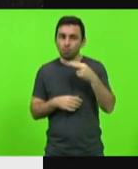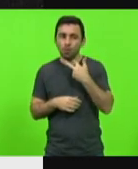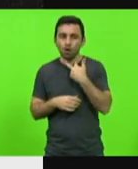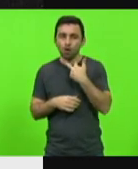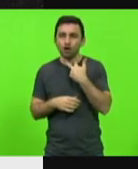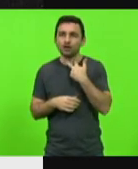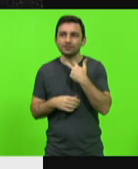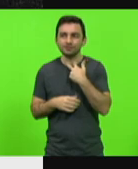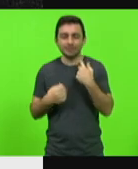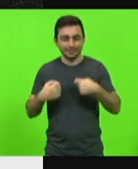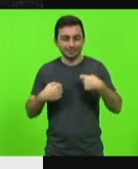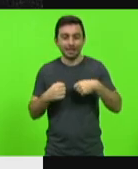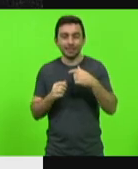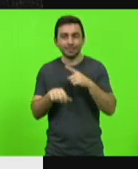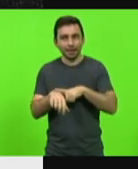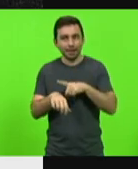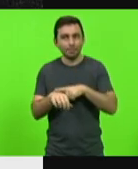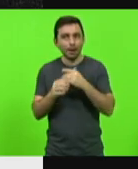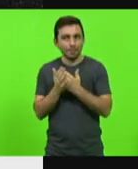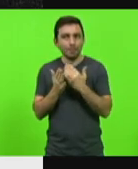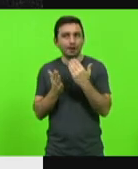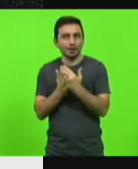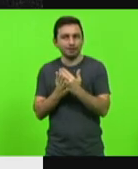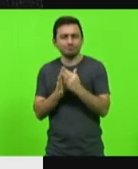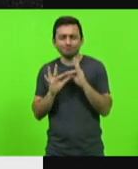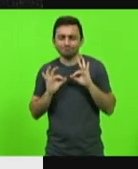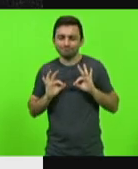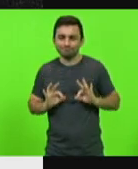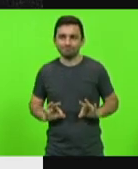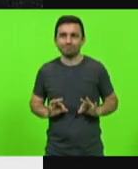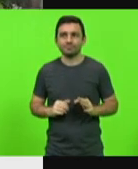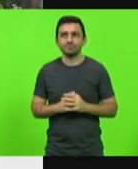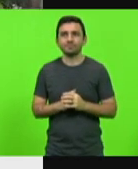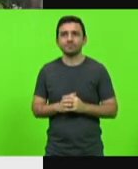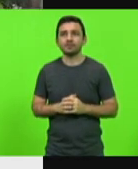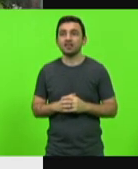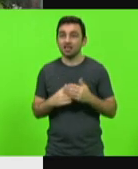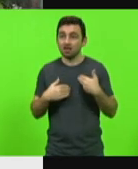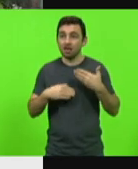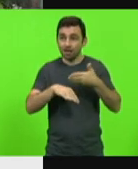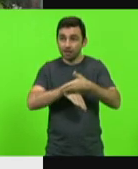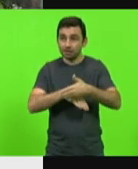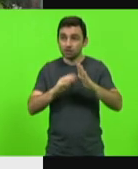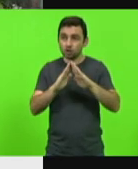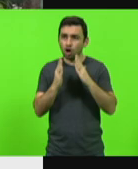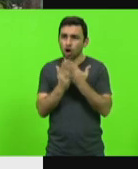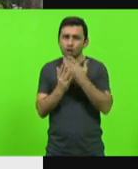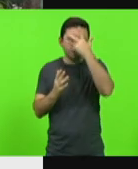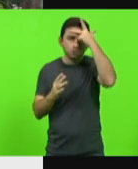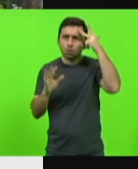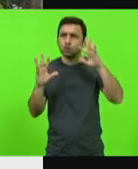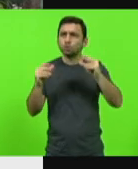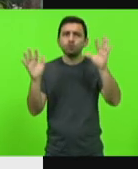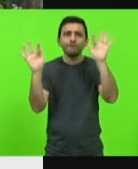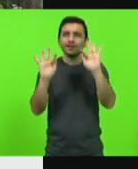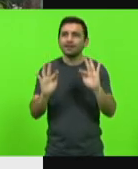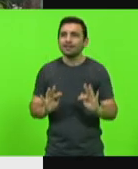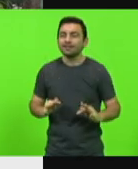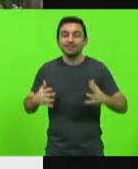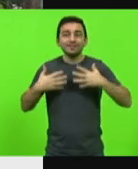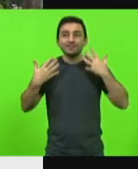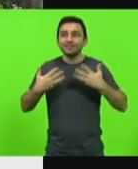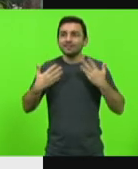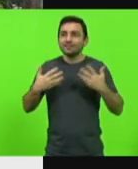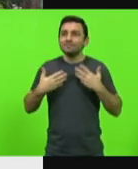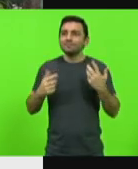tempo, porque o trabalho é digno demais. gente entra em uma escola e vê as pessoas felizes, as pessoas contentes,